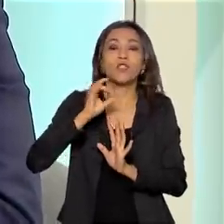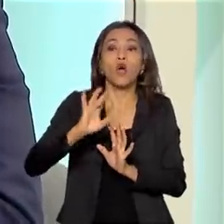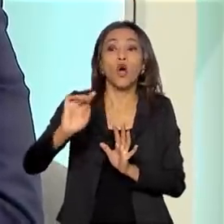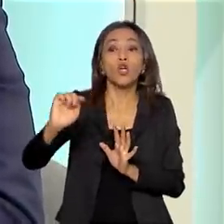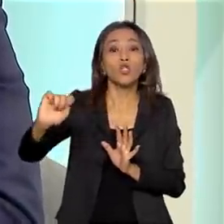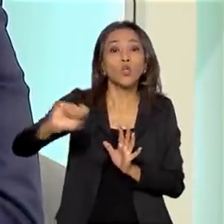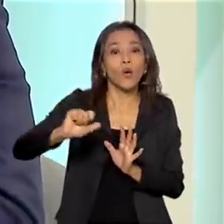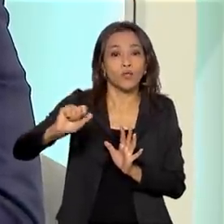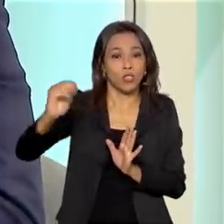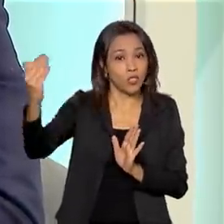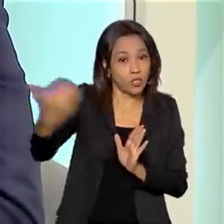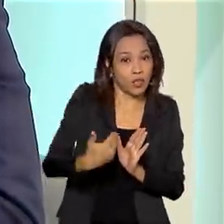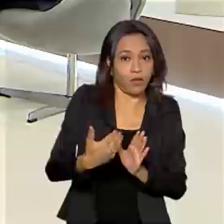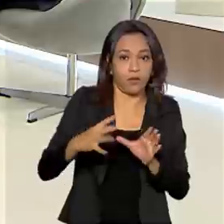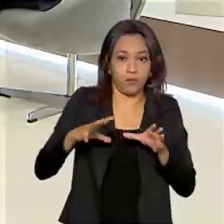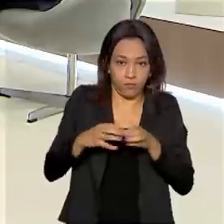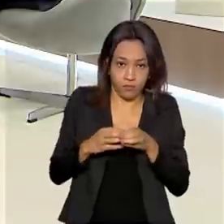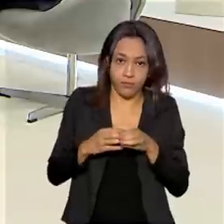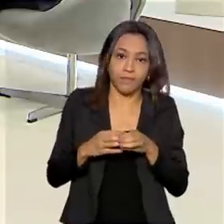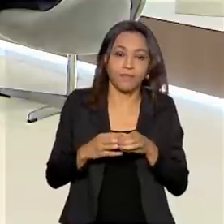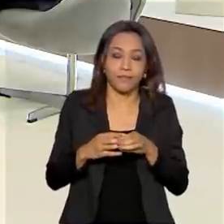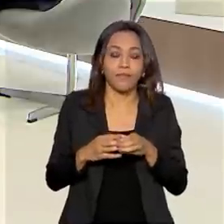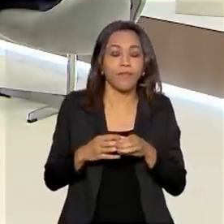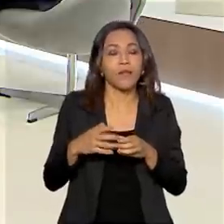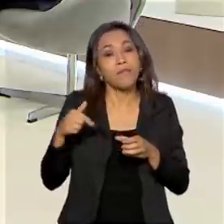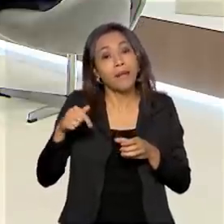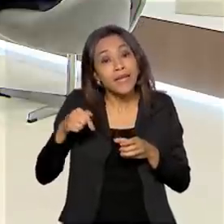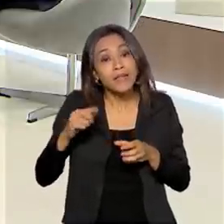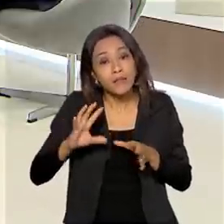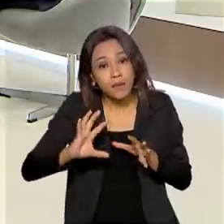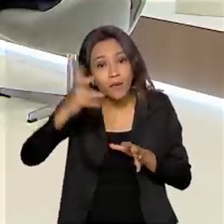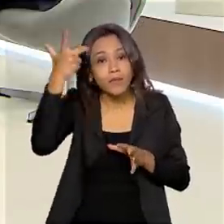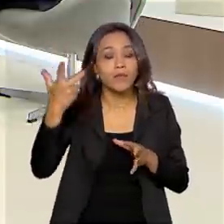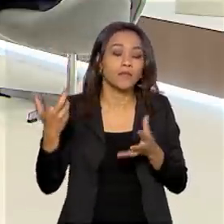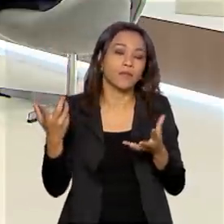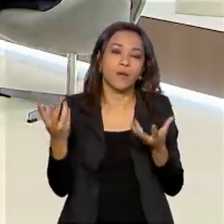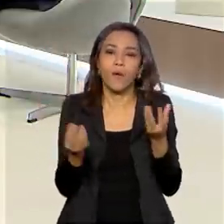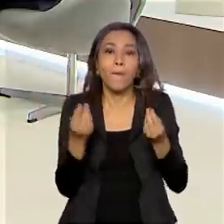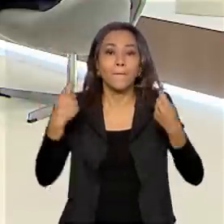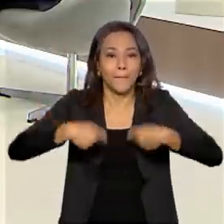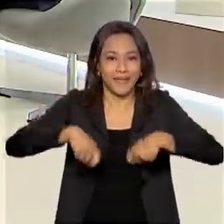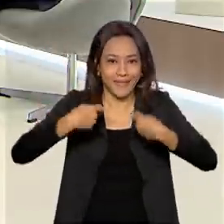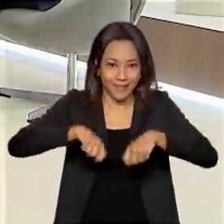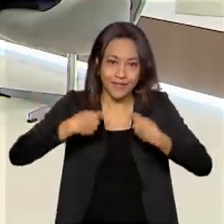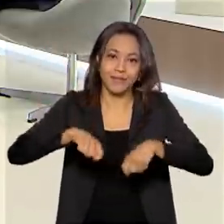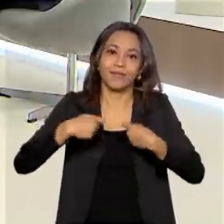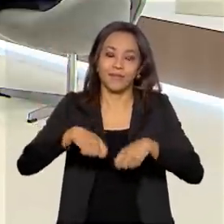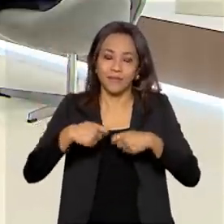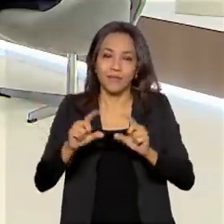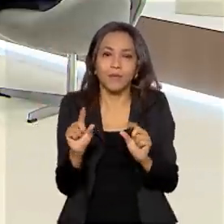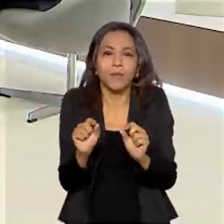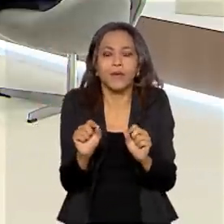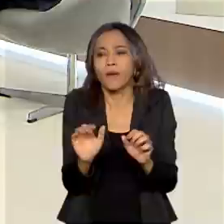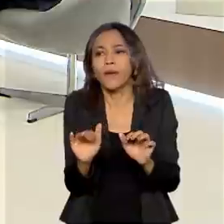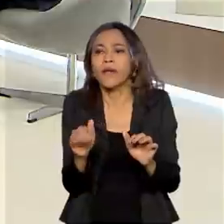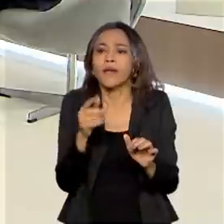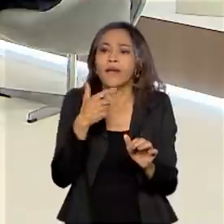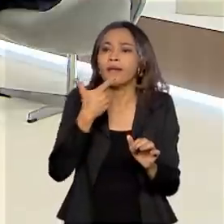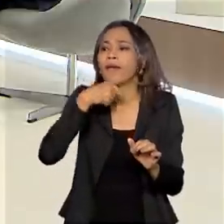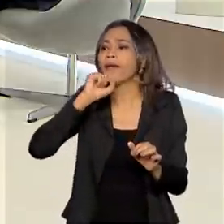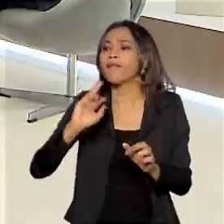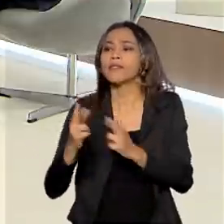diretas, né? Para que isso ocorra, é preciso uma modelagem de, inclusive, qual vai ser a entidade